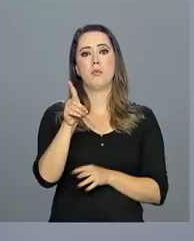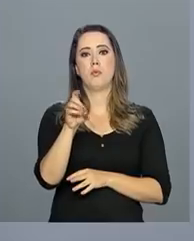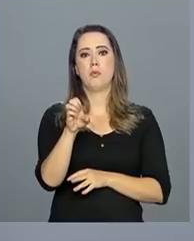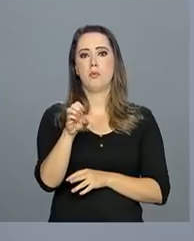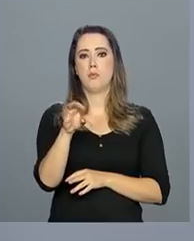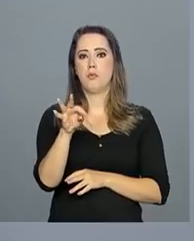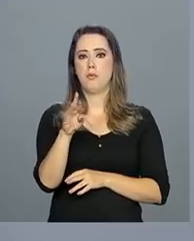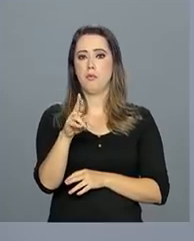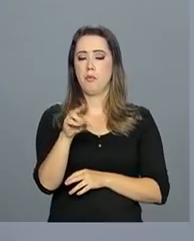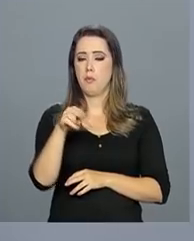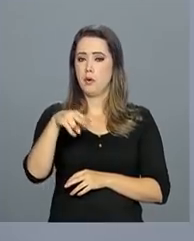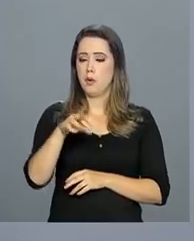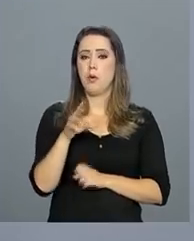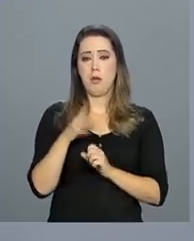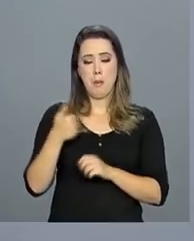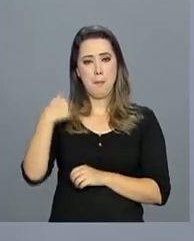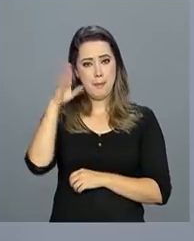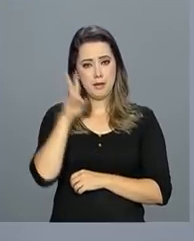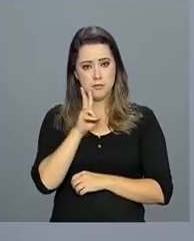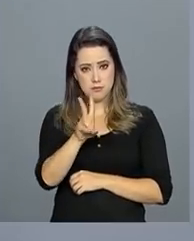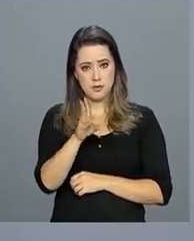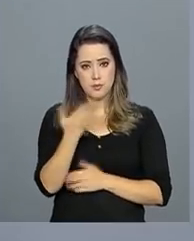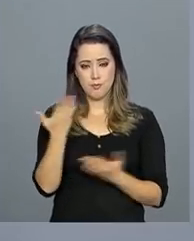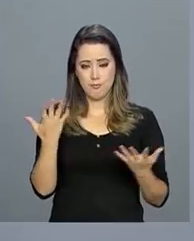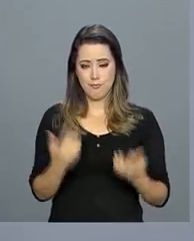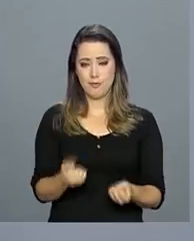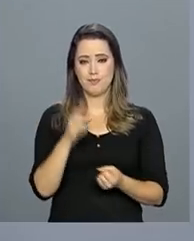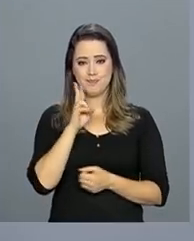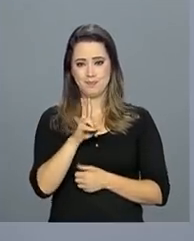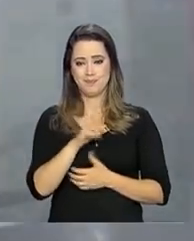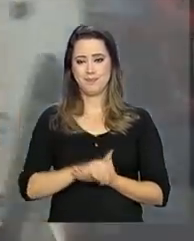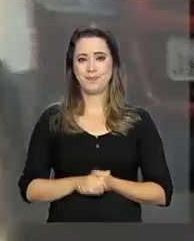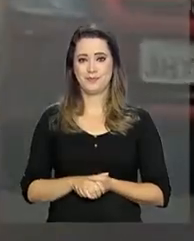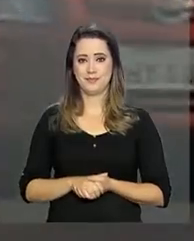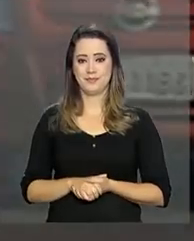Detran. Quer saber mais? Confira na reportagem de Cleide Lopes.